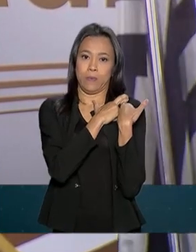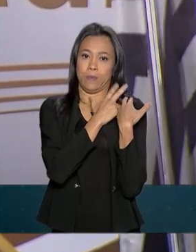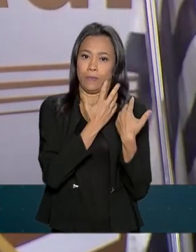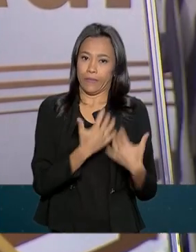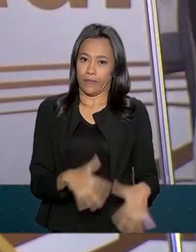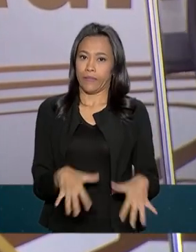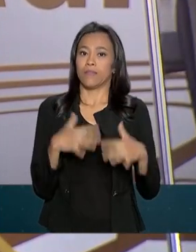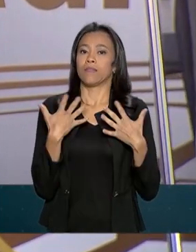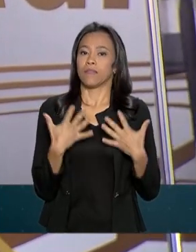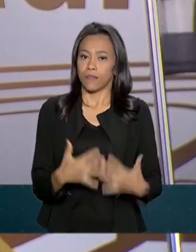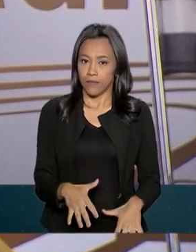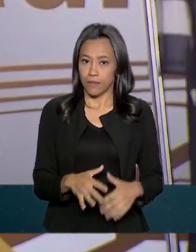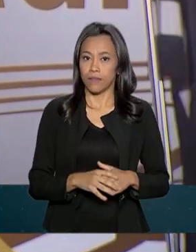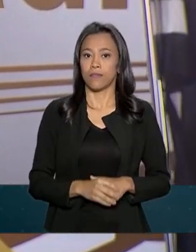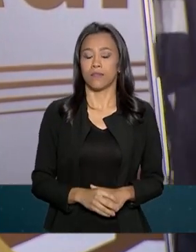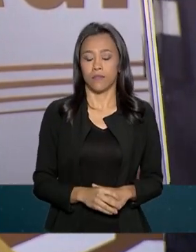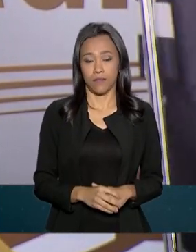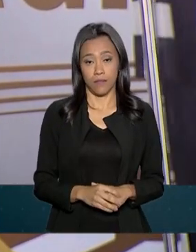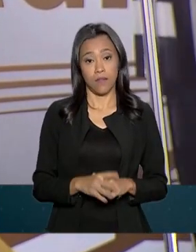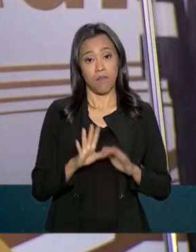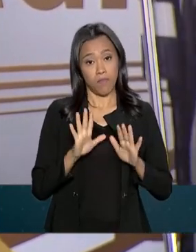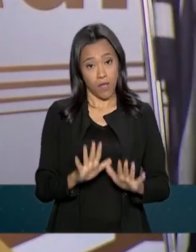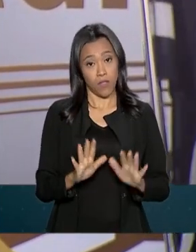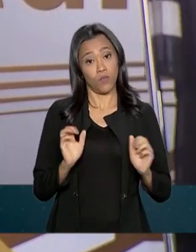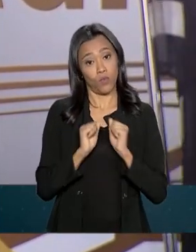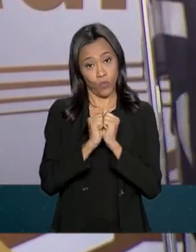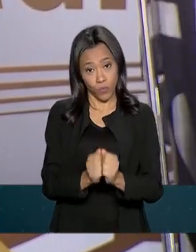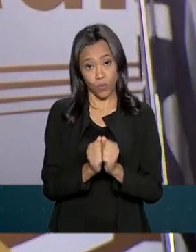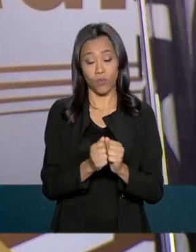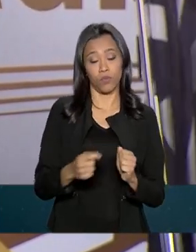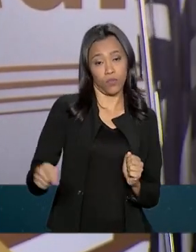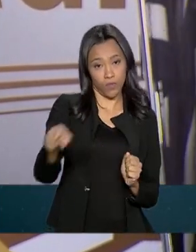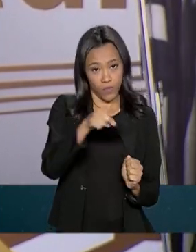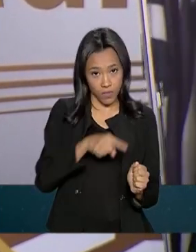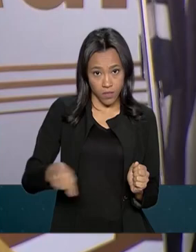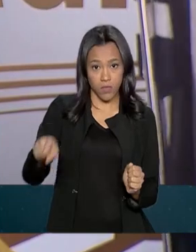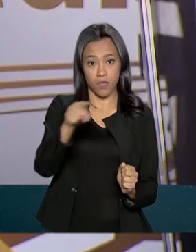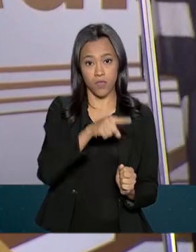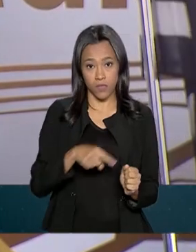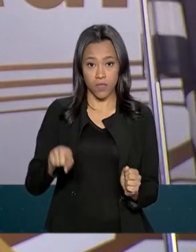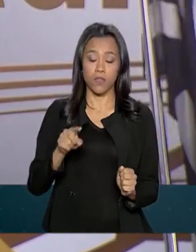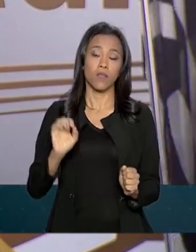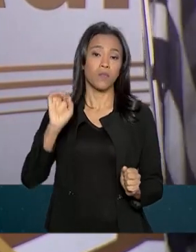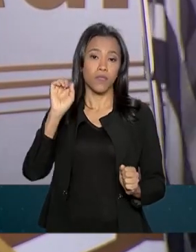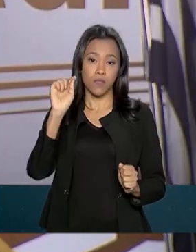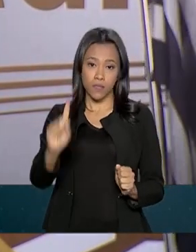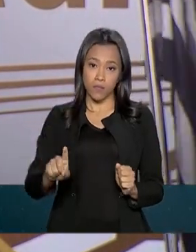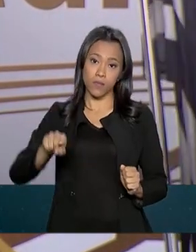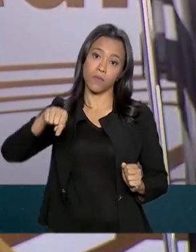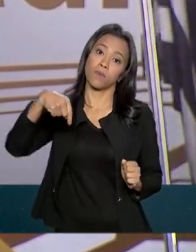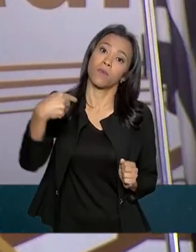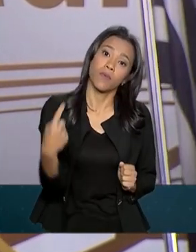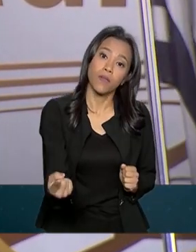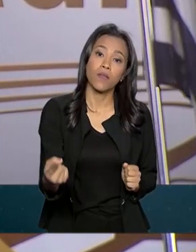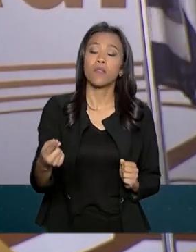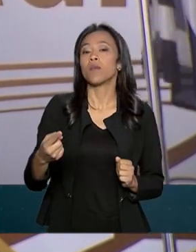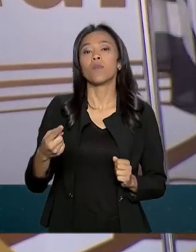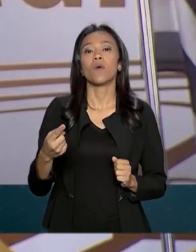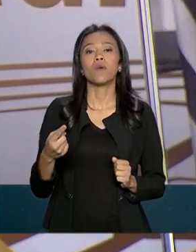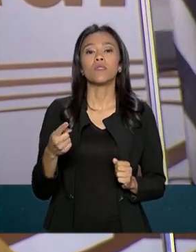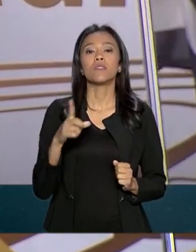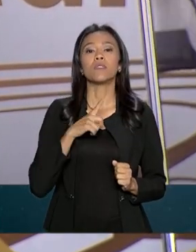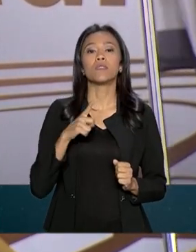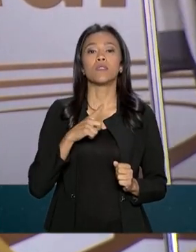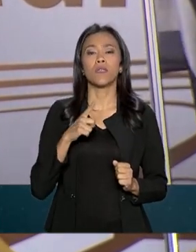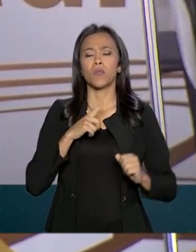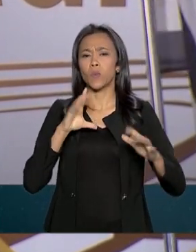certamente, junto de vocês em primeiro lugar e depois tendo um quadro